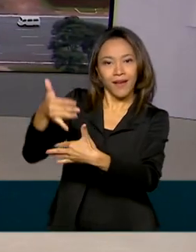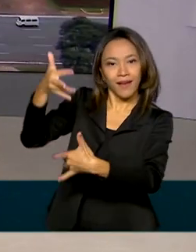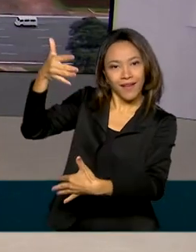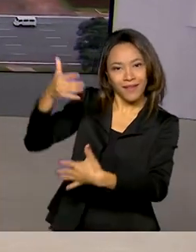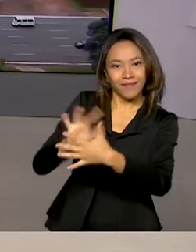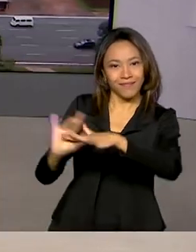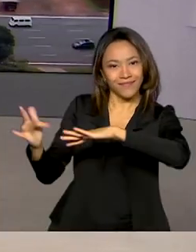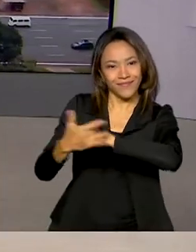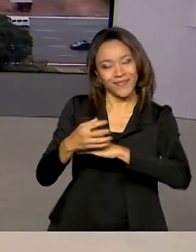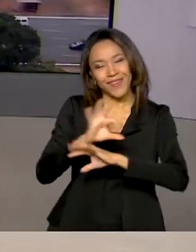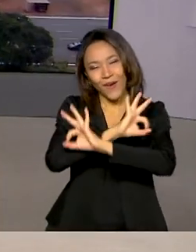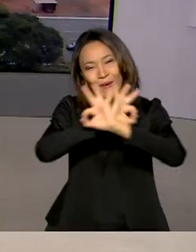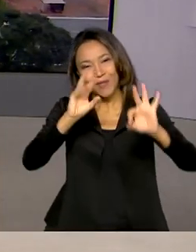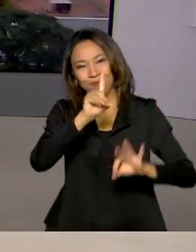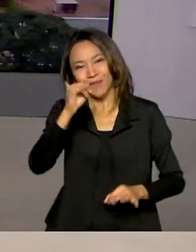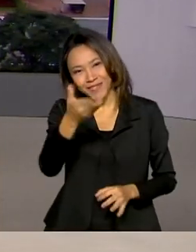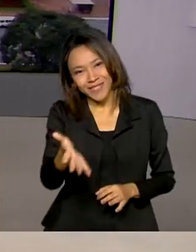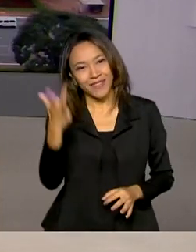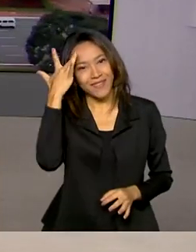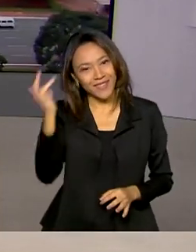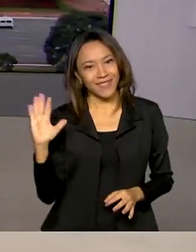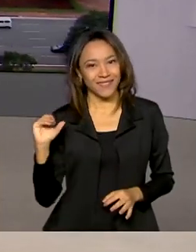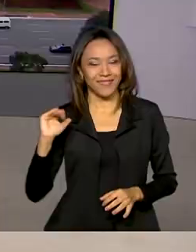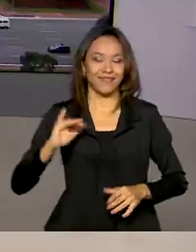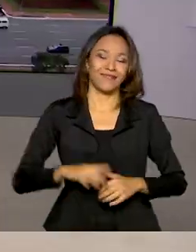Um excelente dia para você e até amanhã.